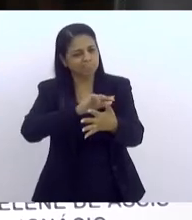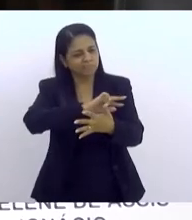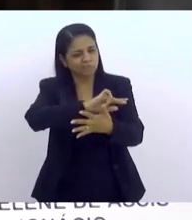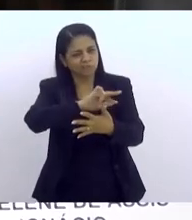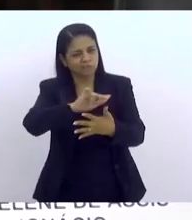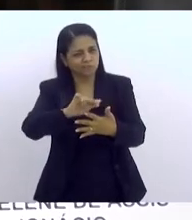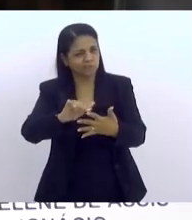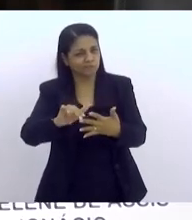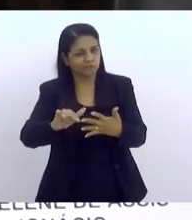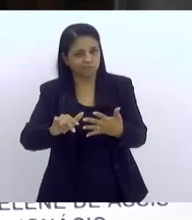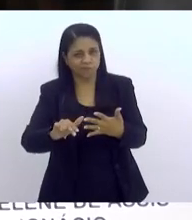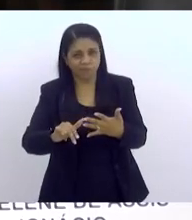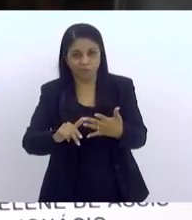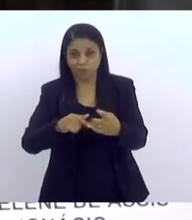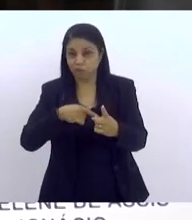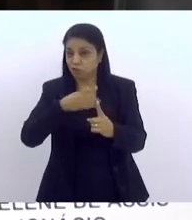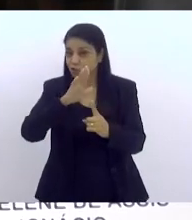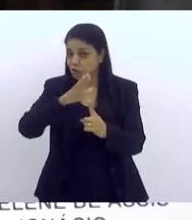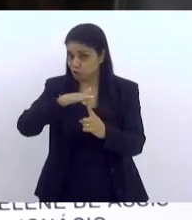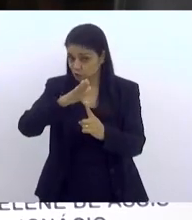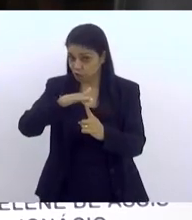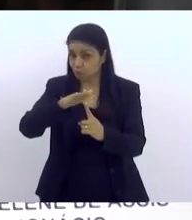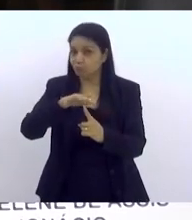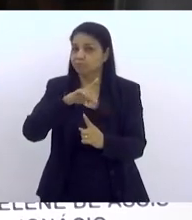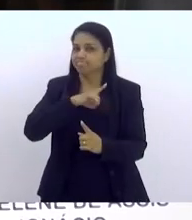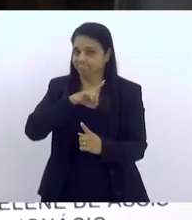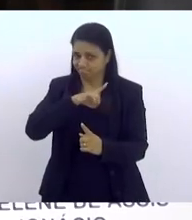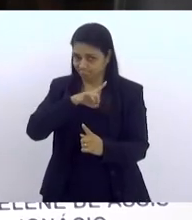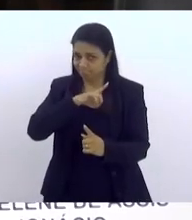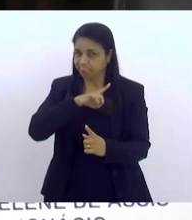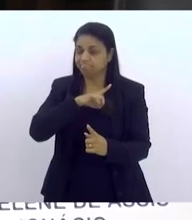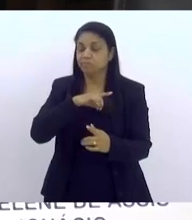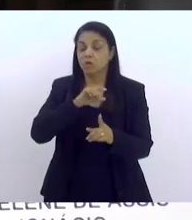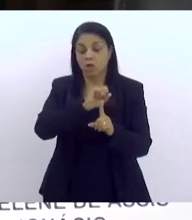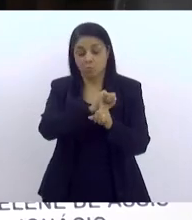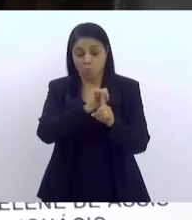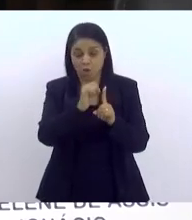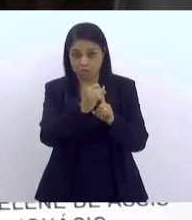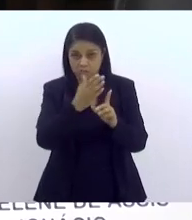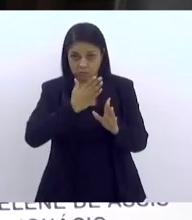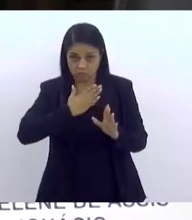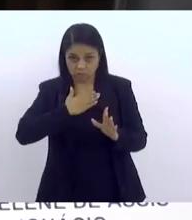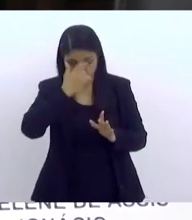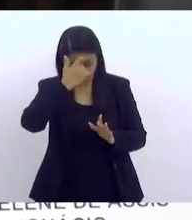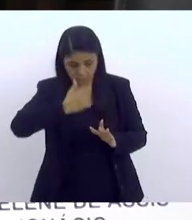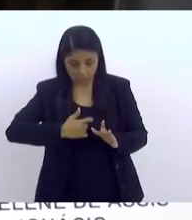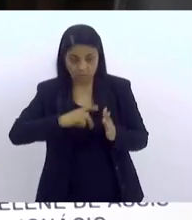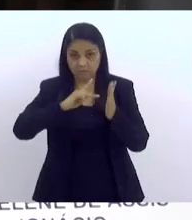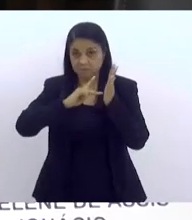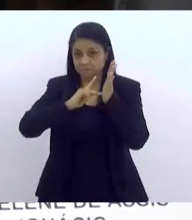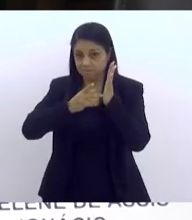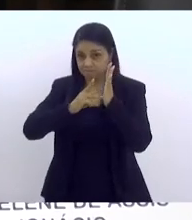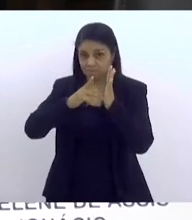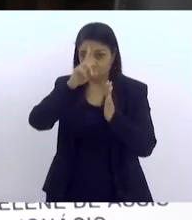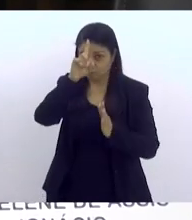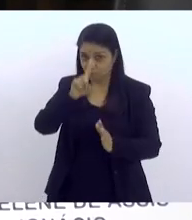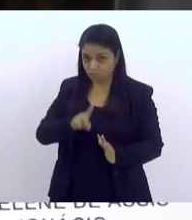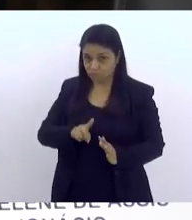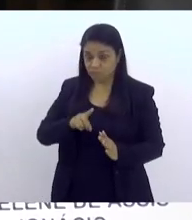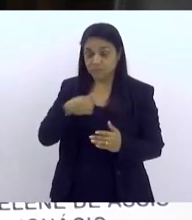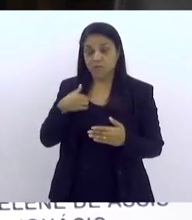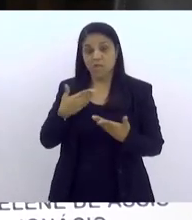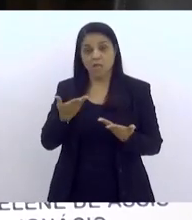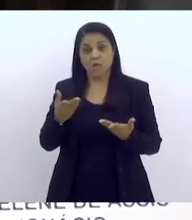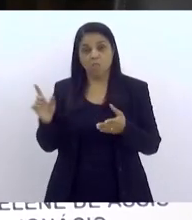facetas. Agora, como assistente social e compondo o Sindicato dos Assistentes Sociais, eu faço